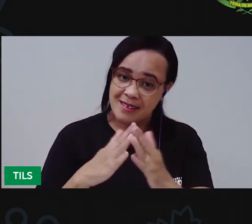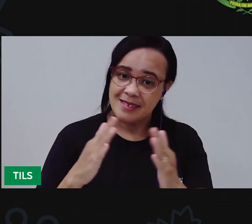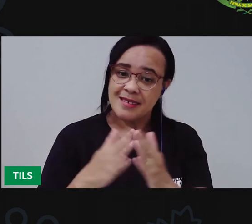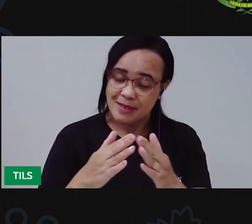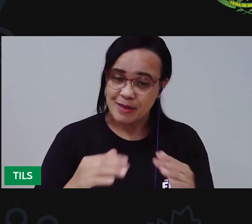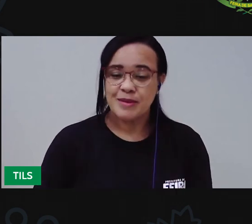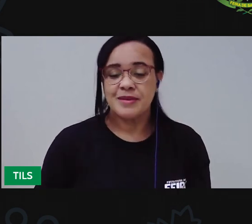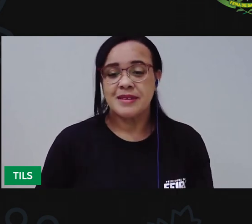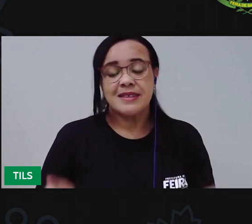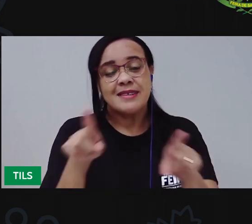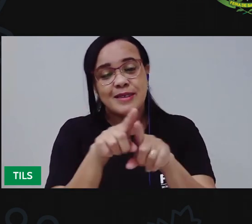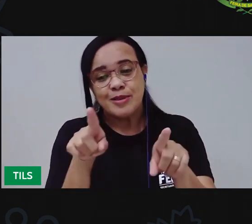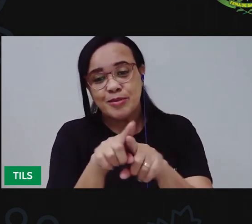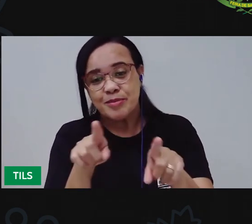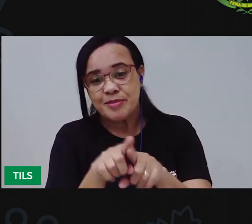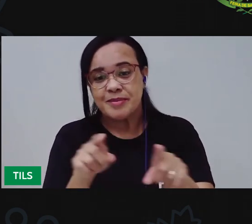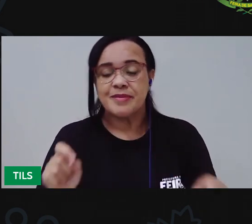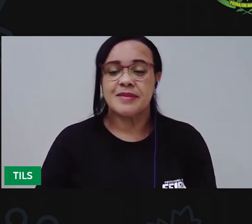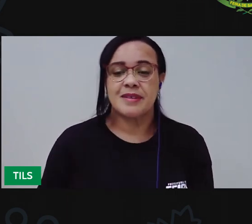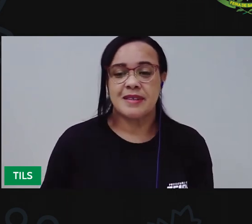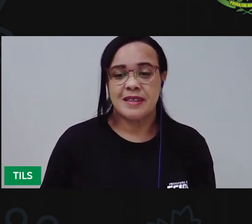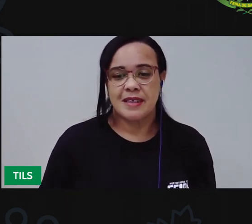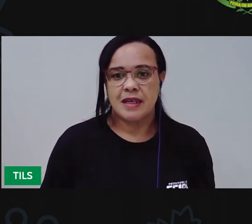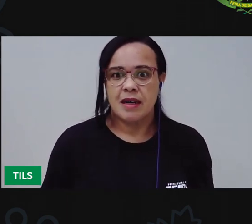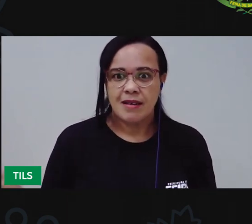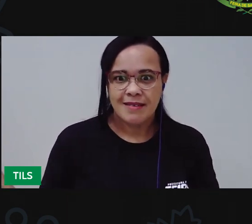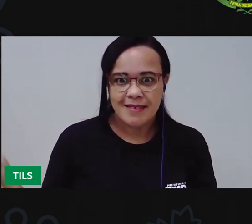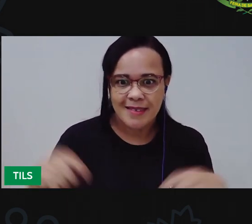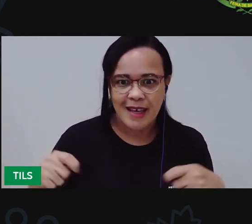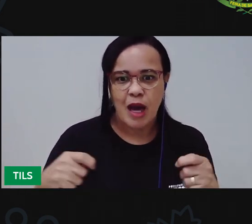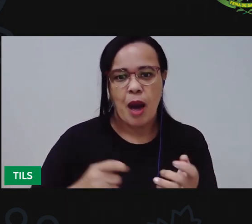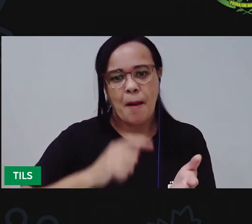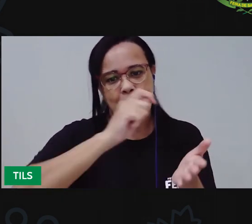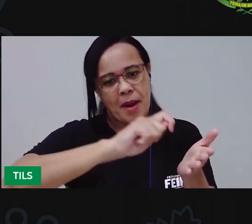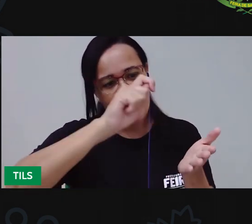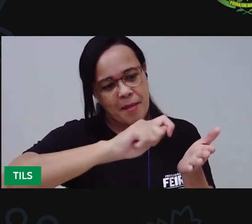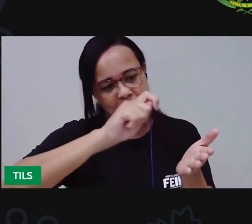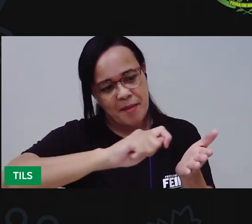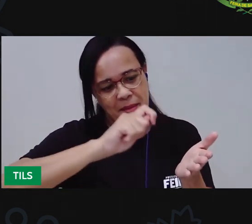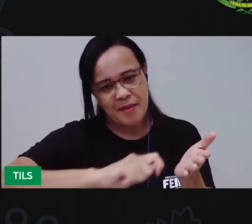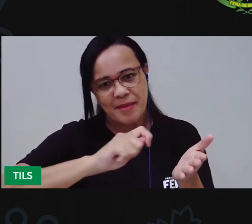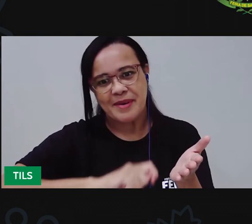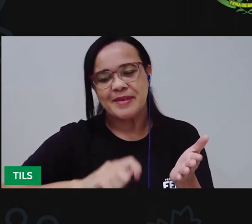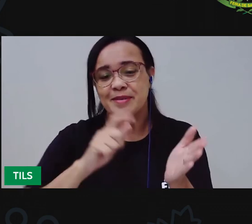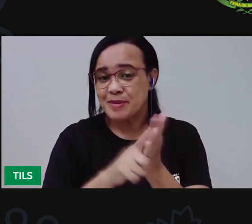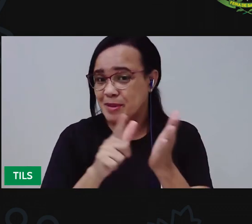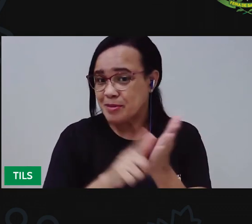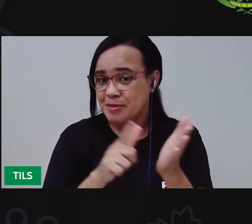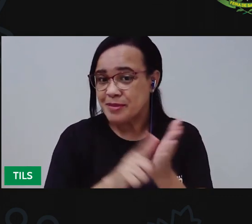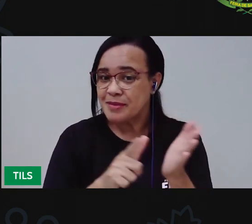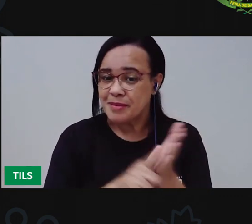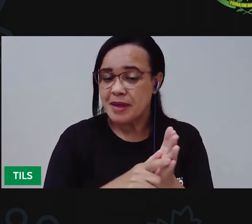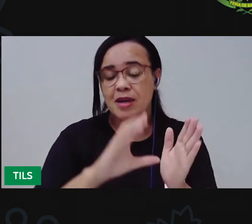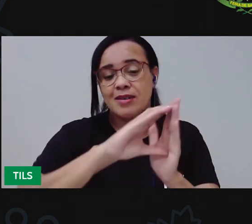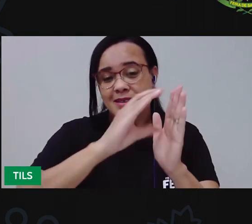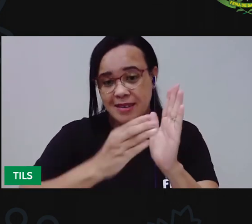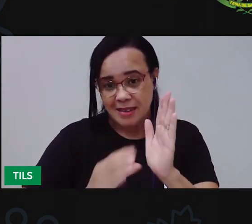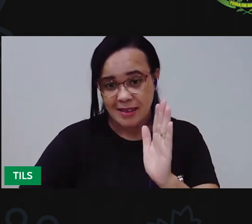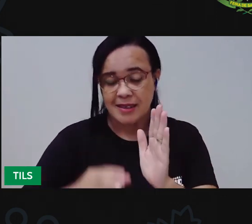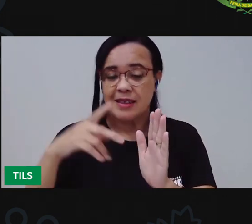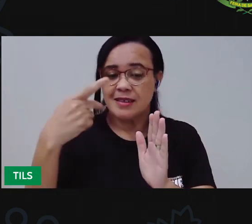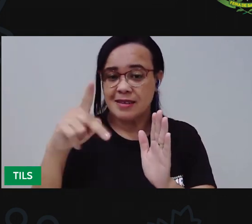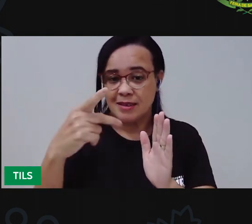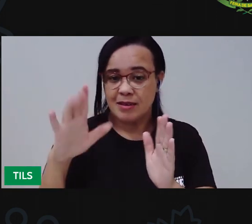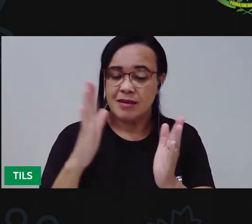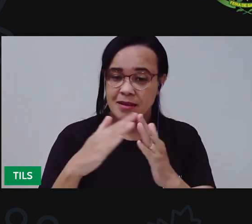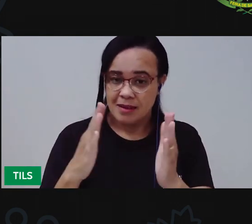também conseguido aí escrever um bilhete, descrevendo aí as características da casa,